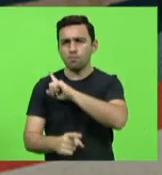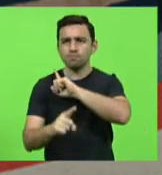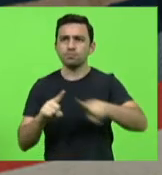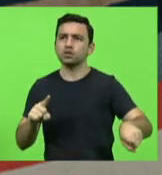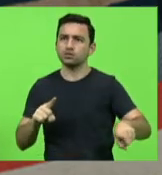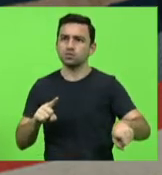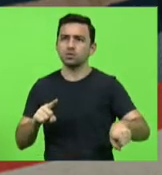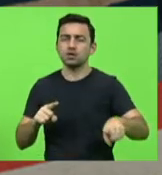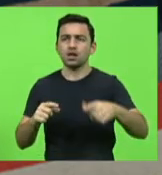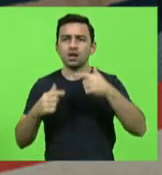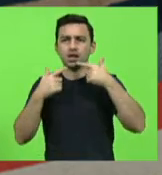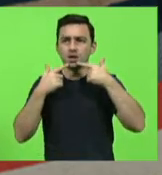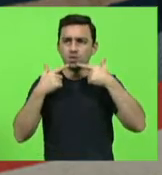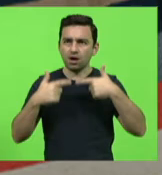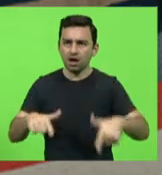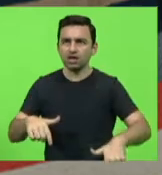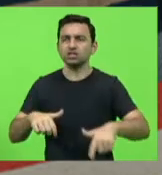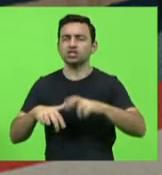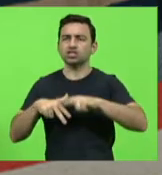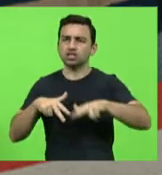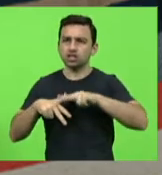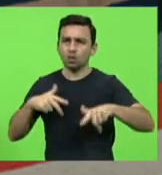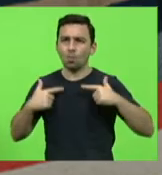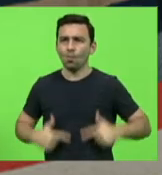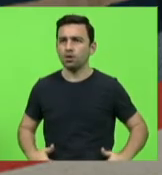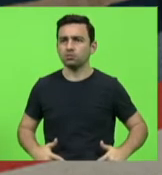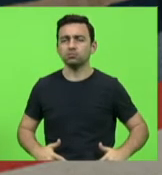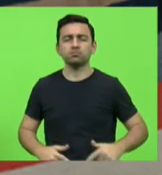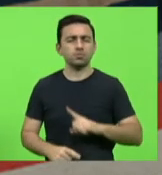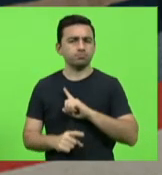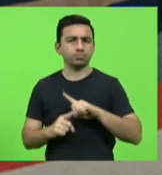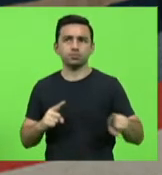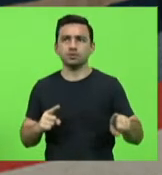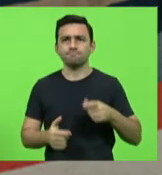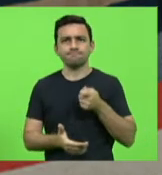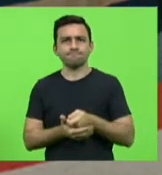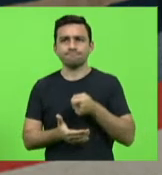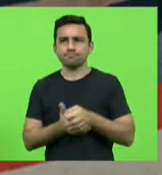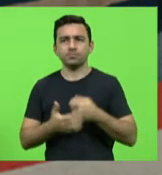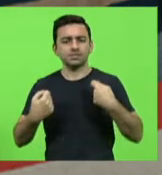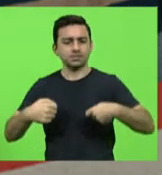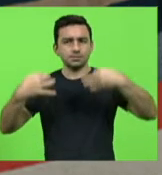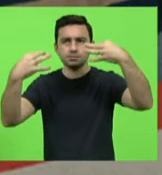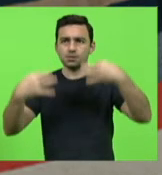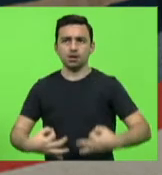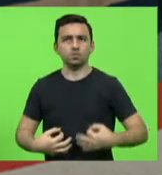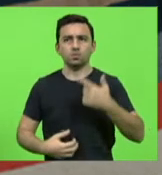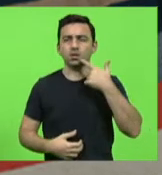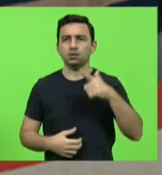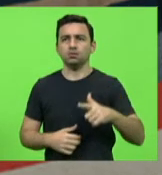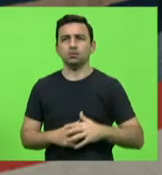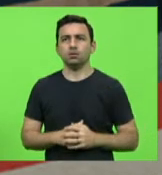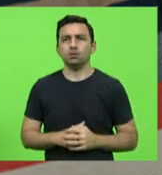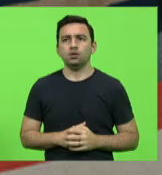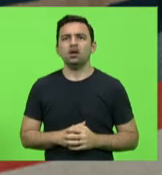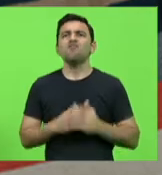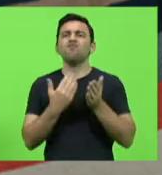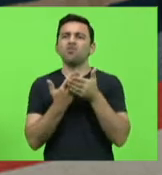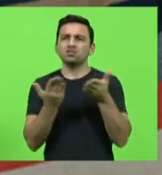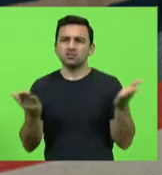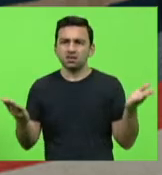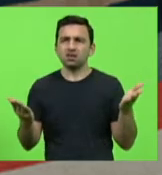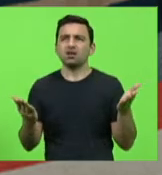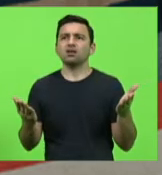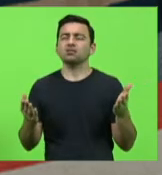e exigindo o correto uso do idioma. Então, pessoal, por favor, eu peço que os senhores que estão em casa, nossos